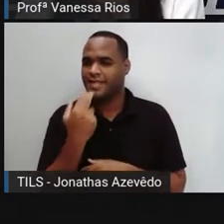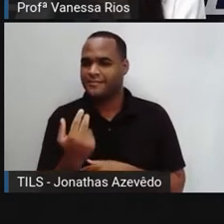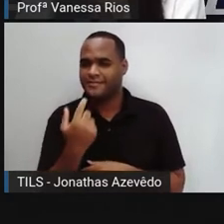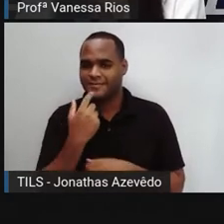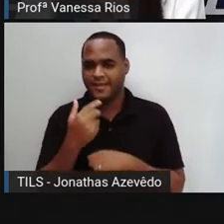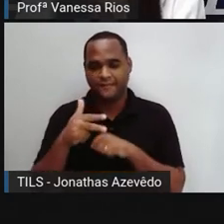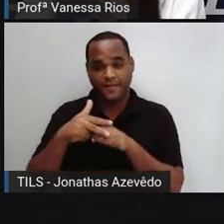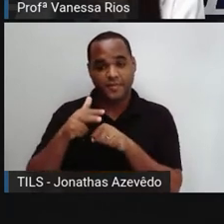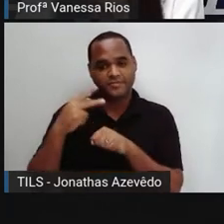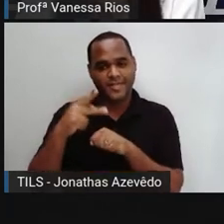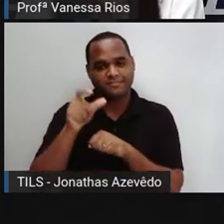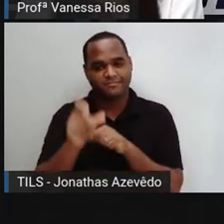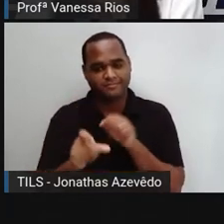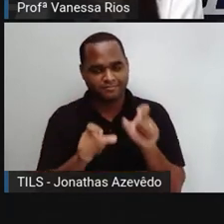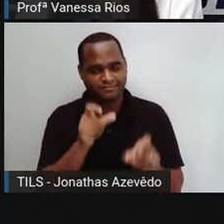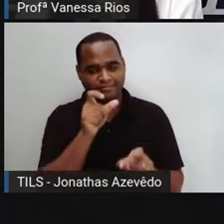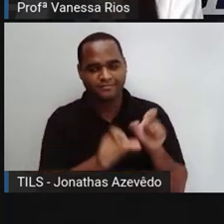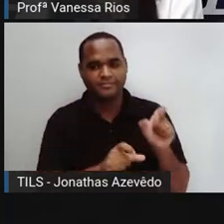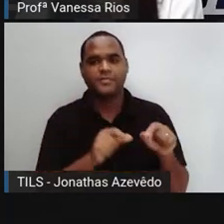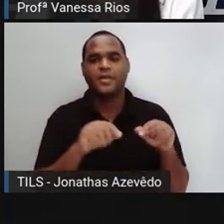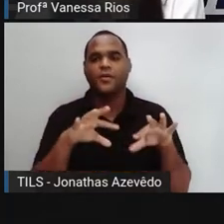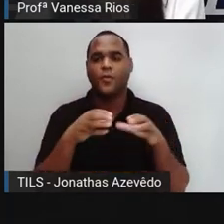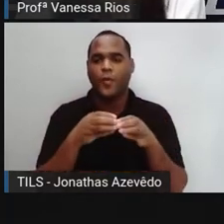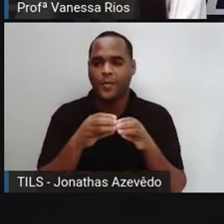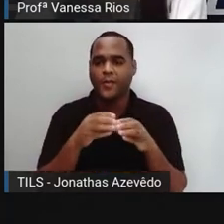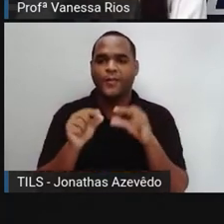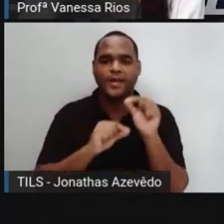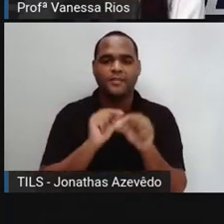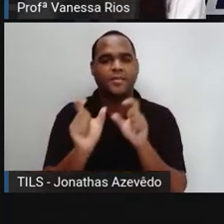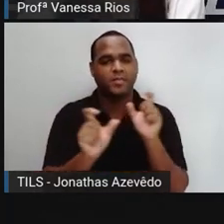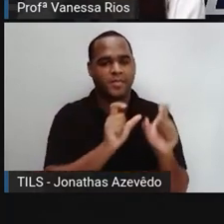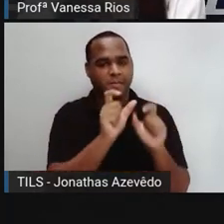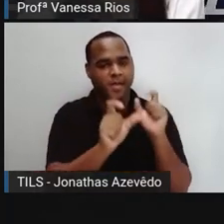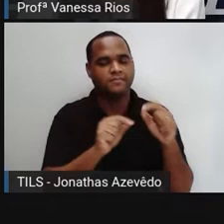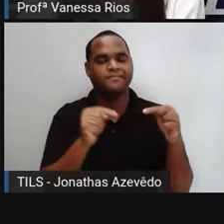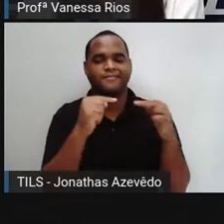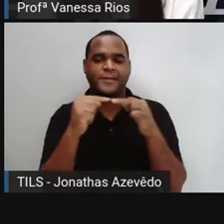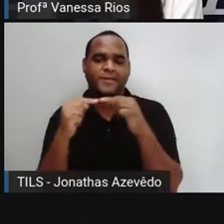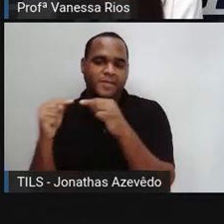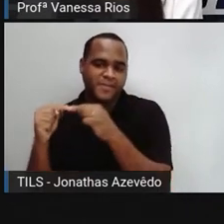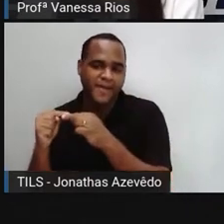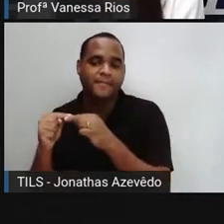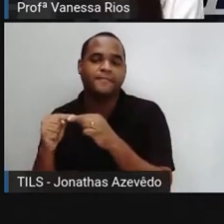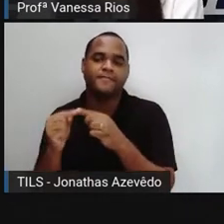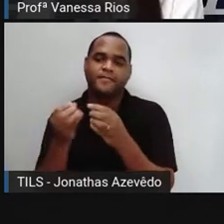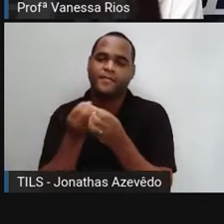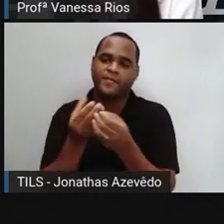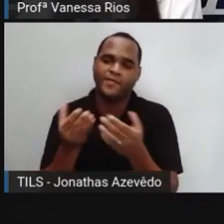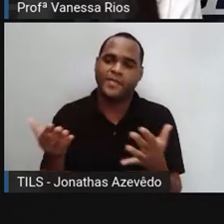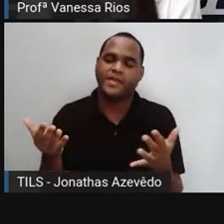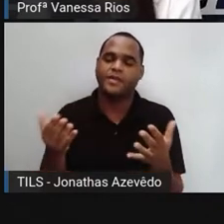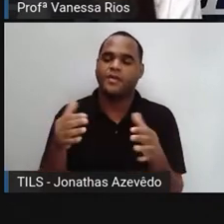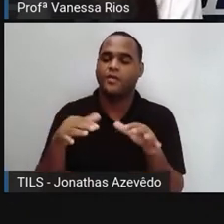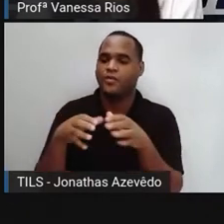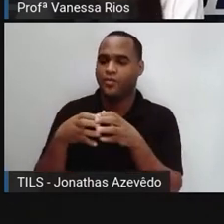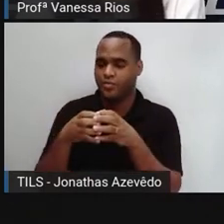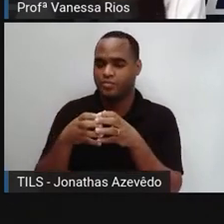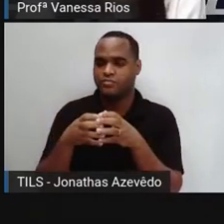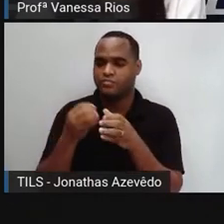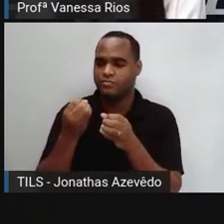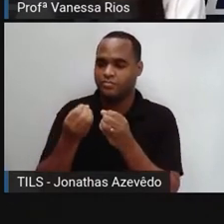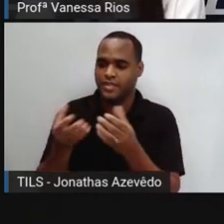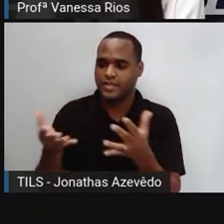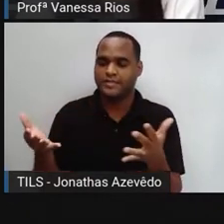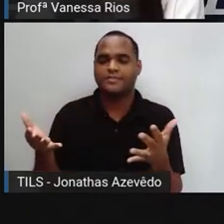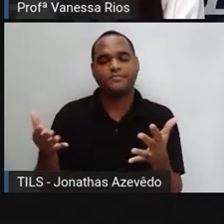característico, ou seja, um conjunto de palavras e combinações específicas compartilhado por um